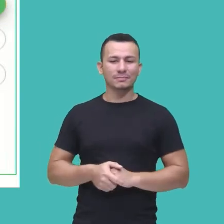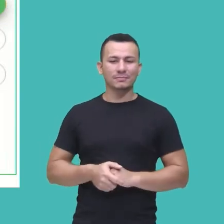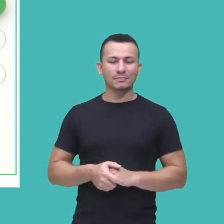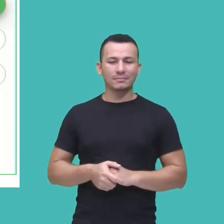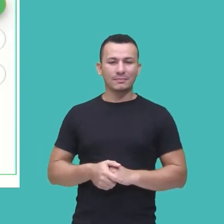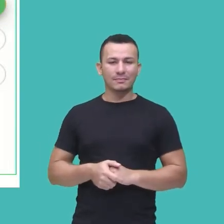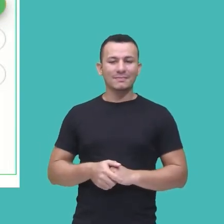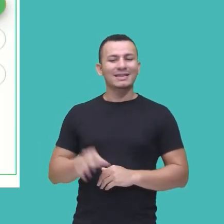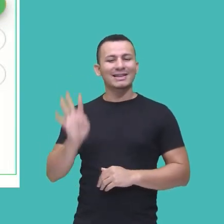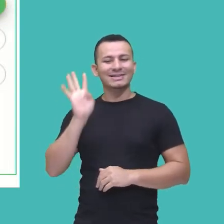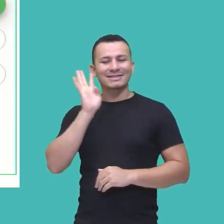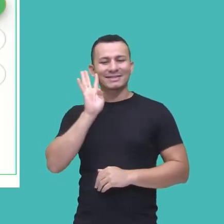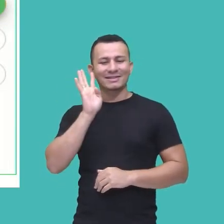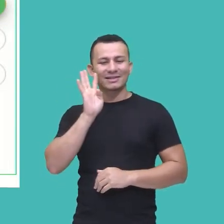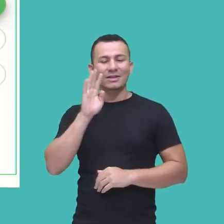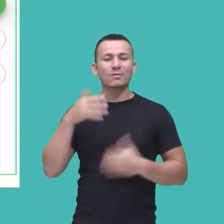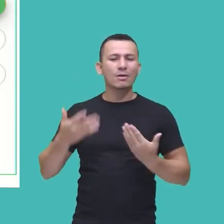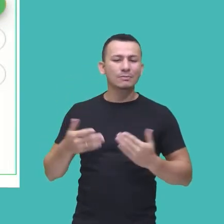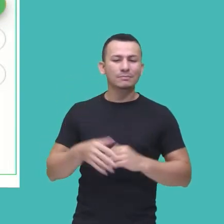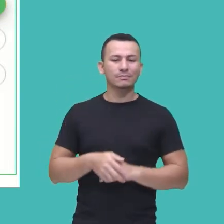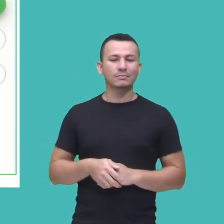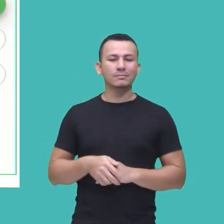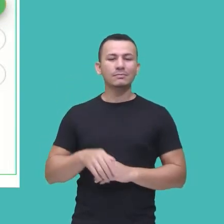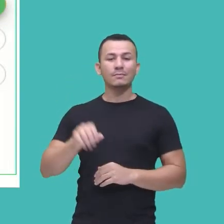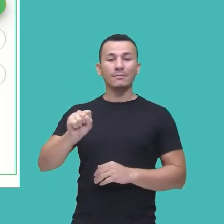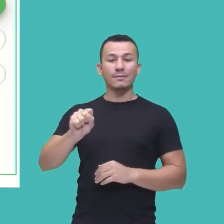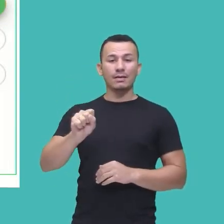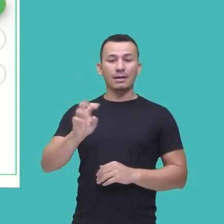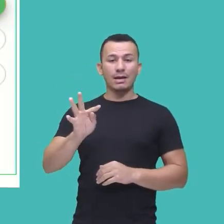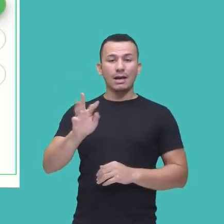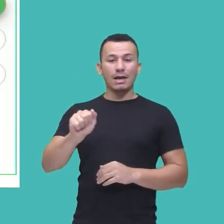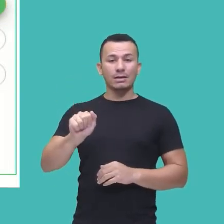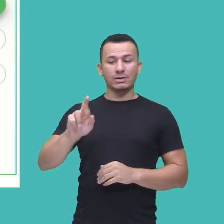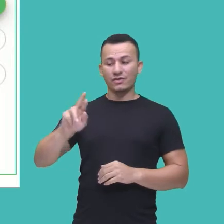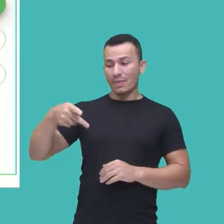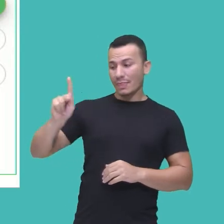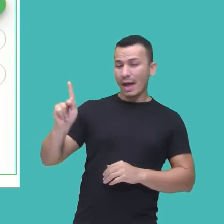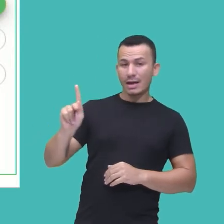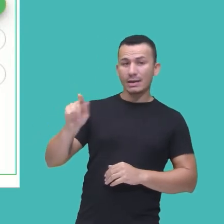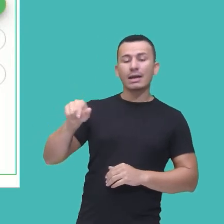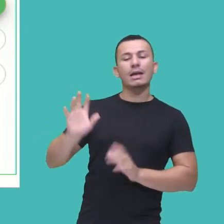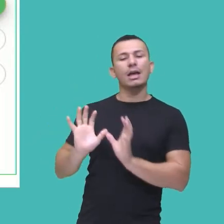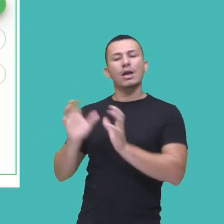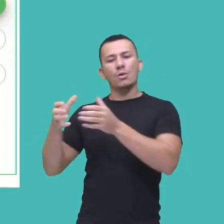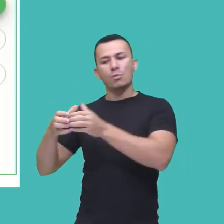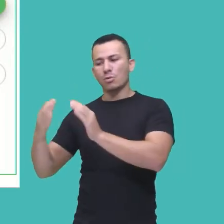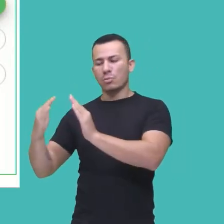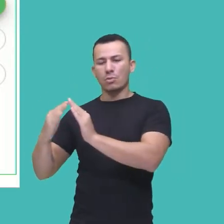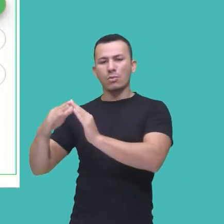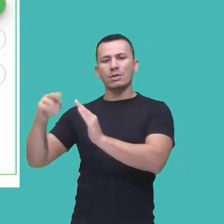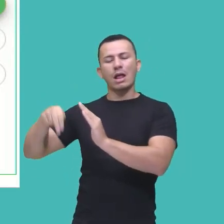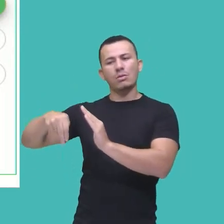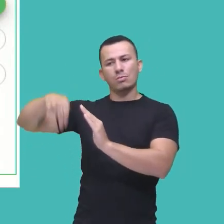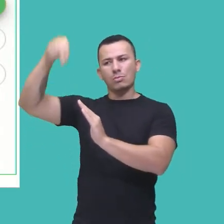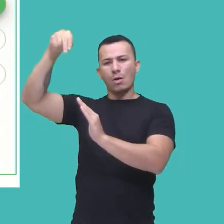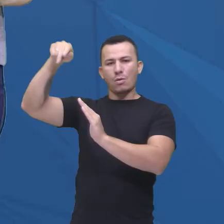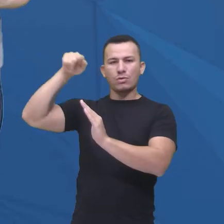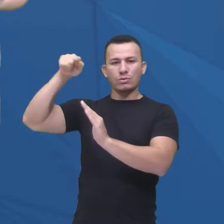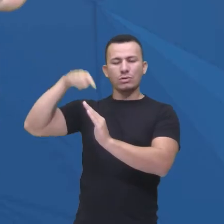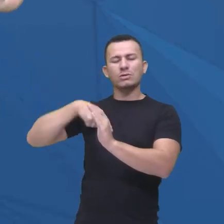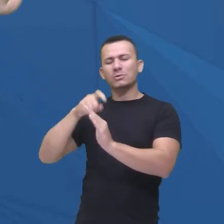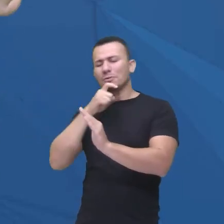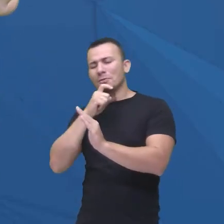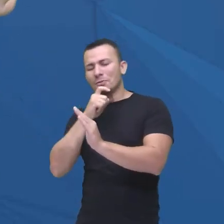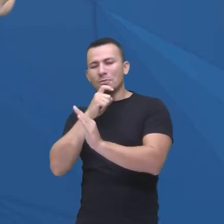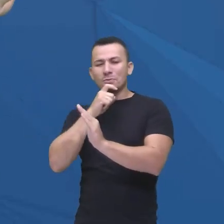olha só que legal, Stark, que é a casa, que ela está ali ao norte, extremo, frio, e eles